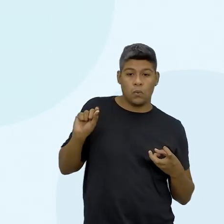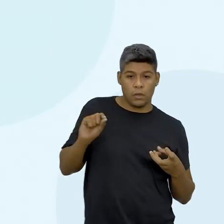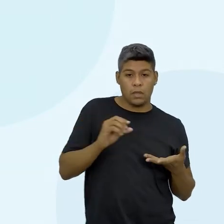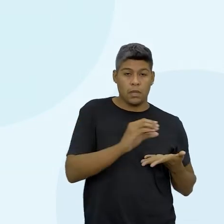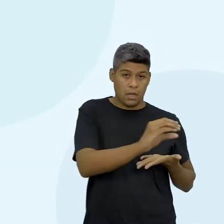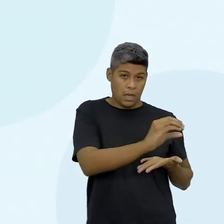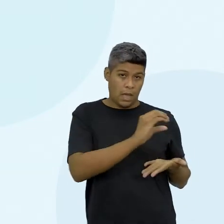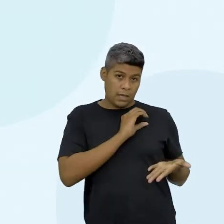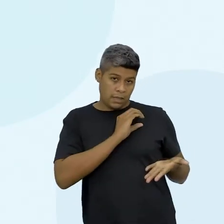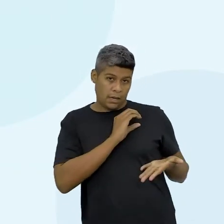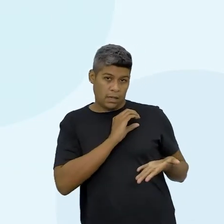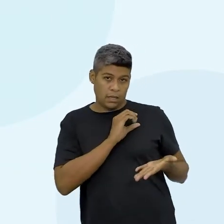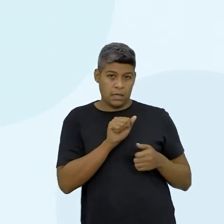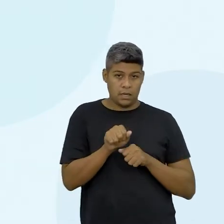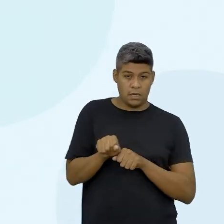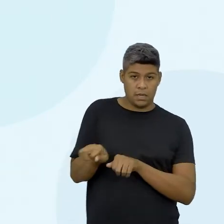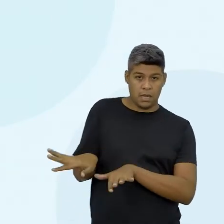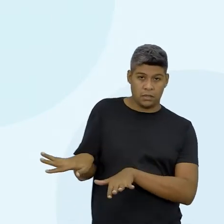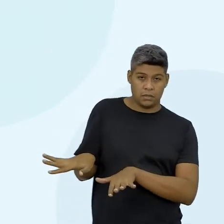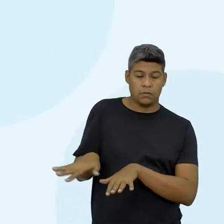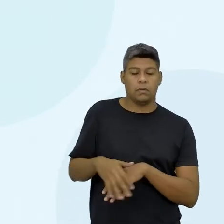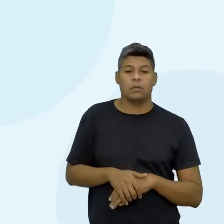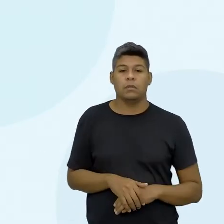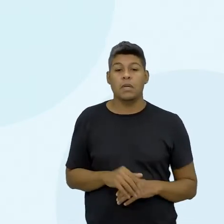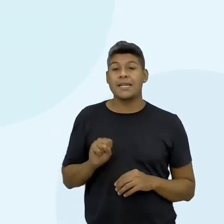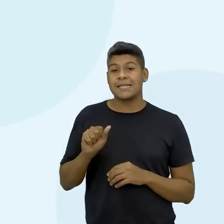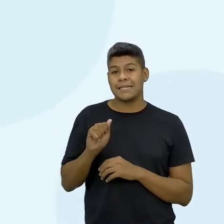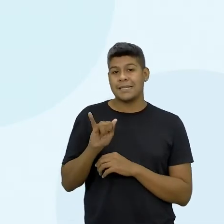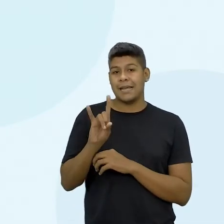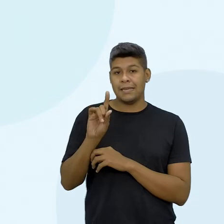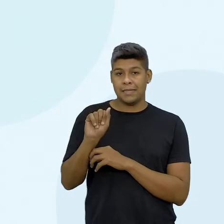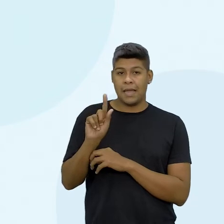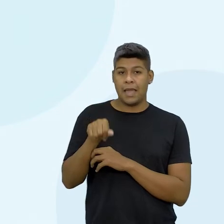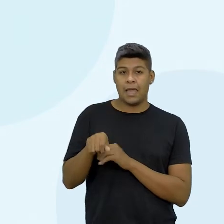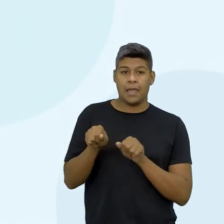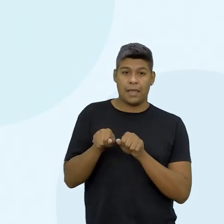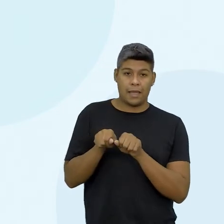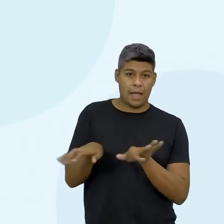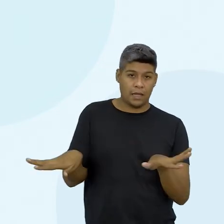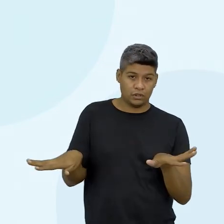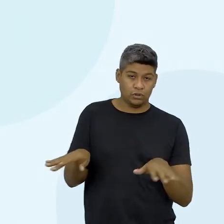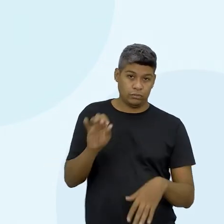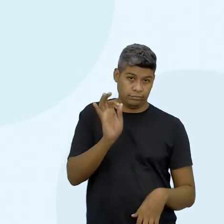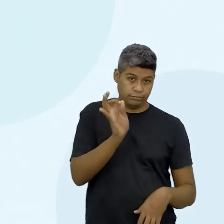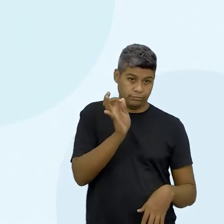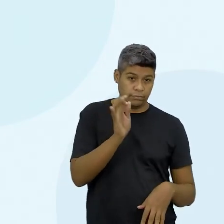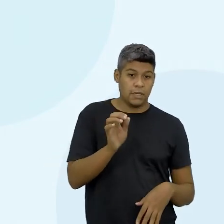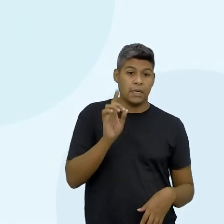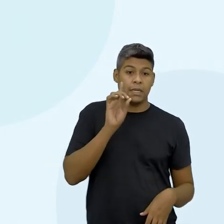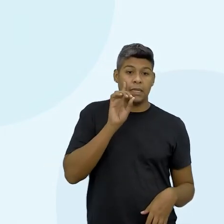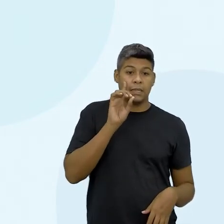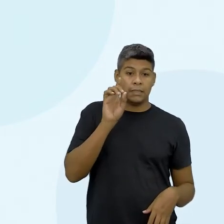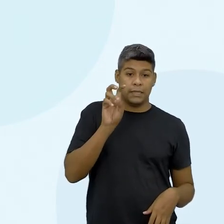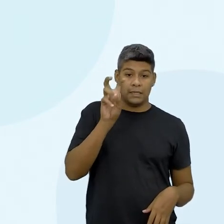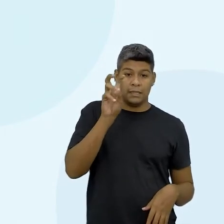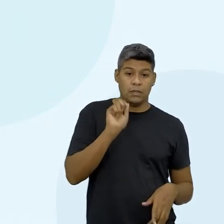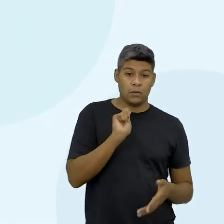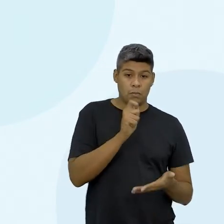entradas e saídas de caixa. Dia 5, ela teve que pagar o aluguel